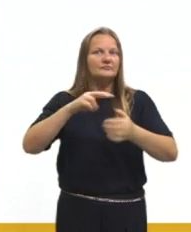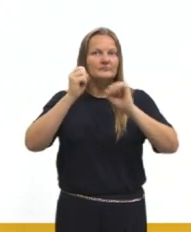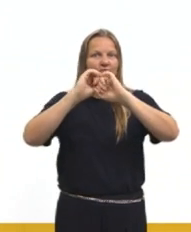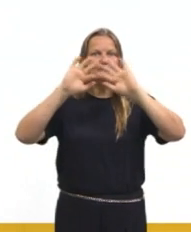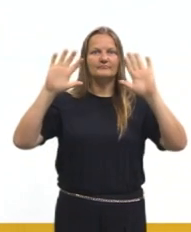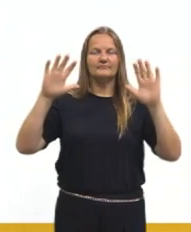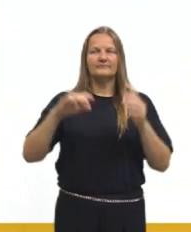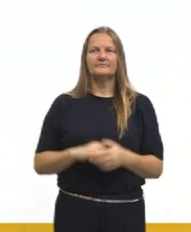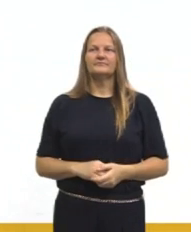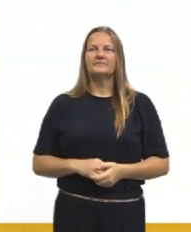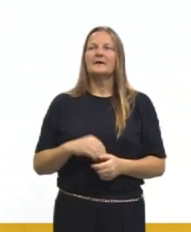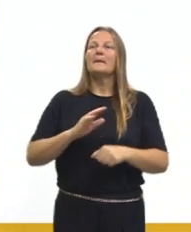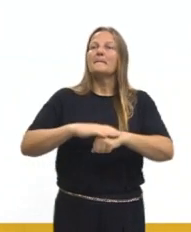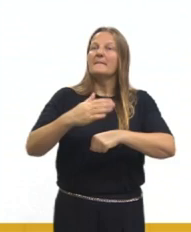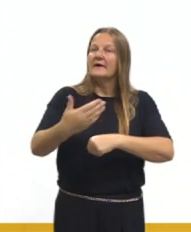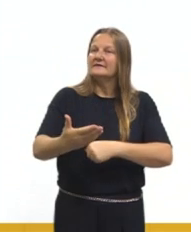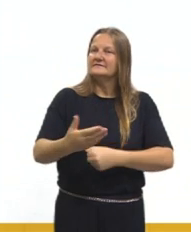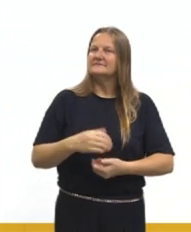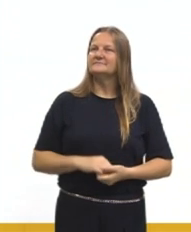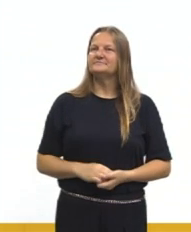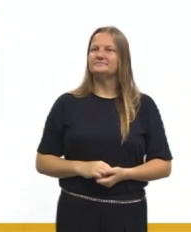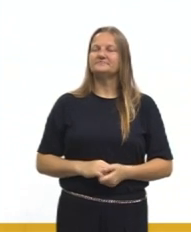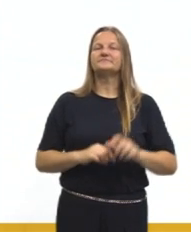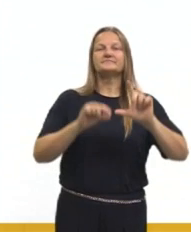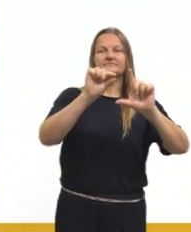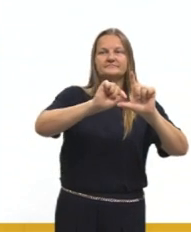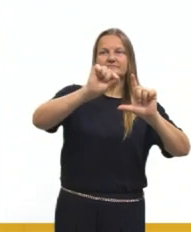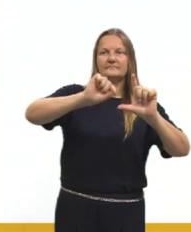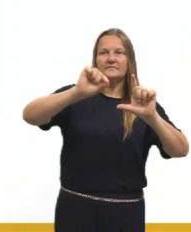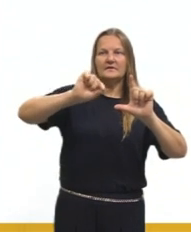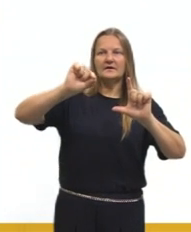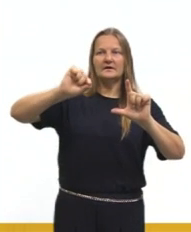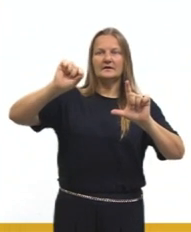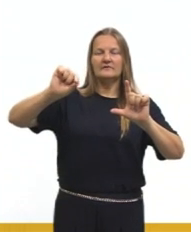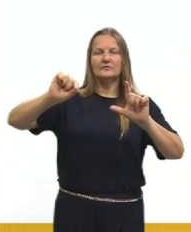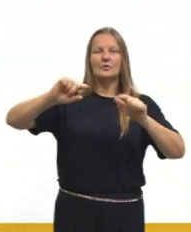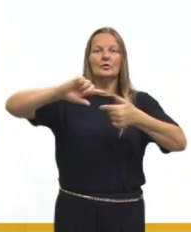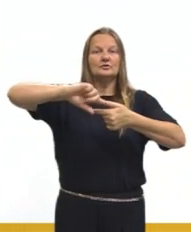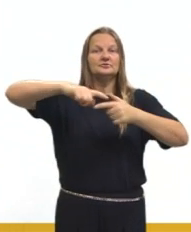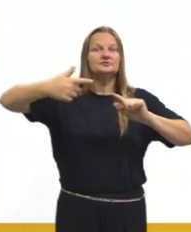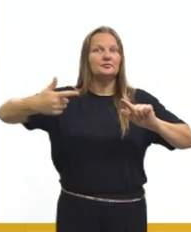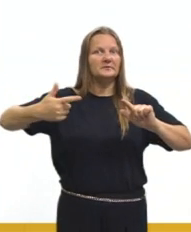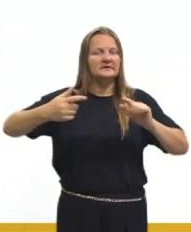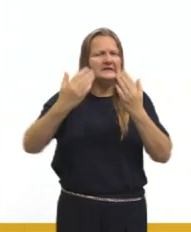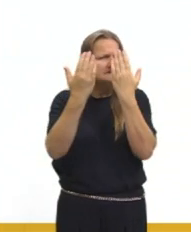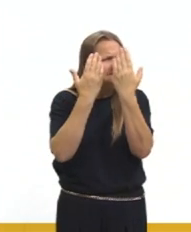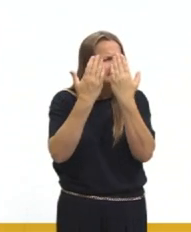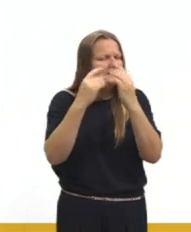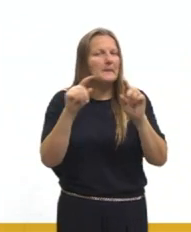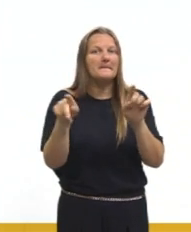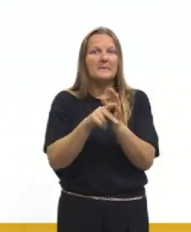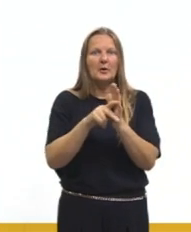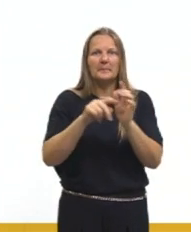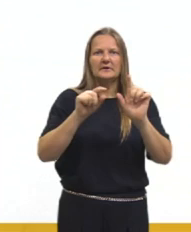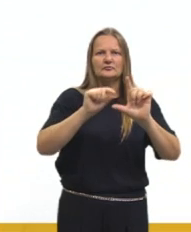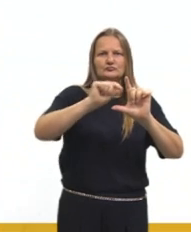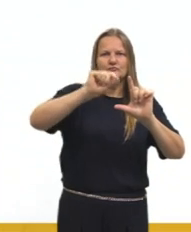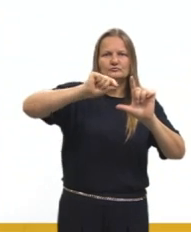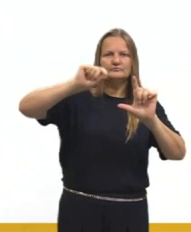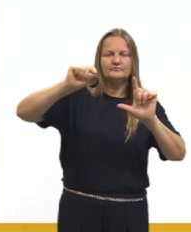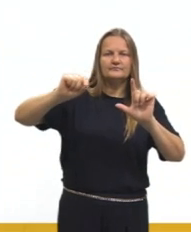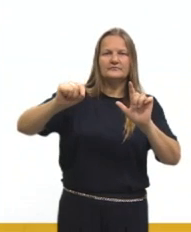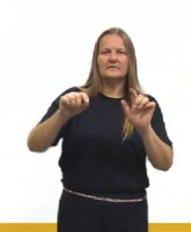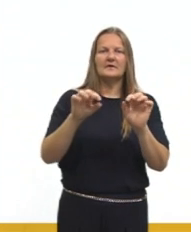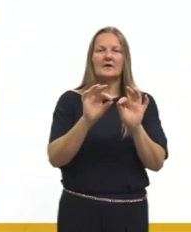Adiante aqui, nós voltamos nos gráficos. Nós tínhamos, gente, a geometria analítica. Então, a equação de